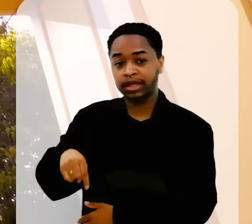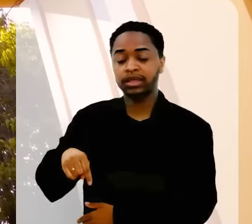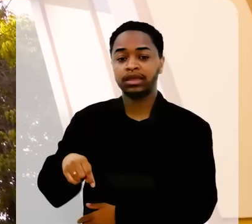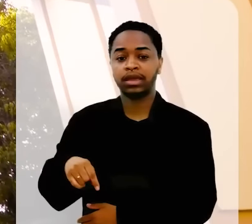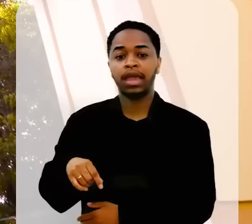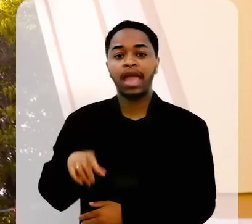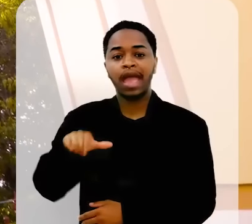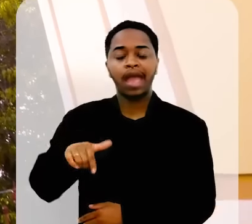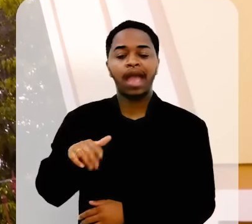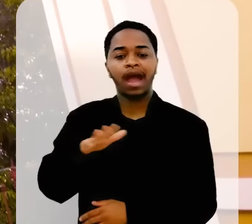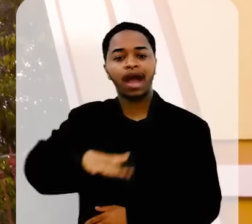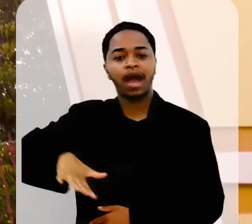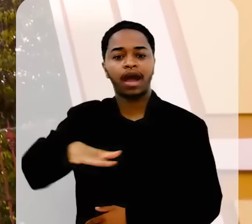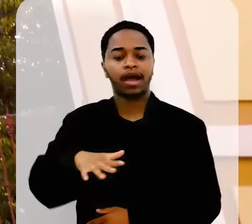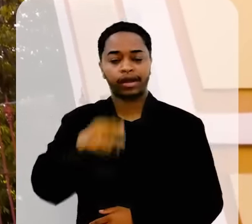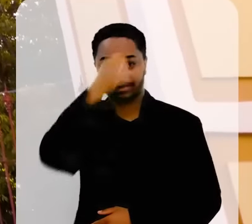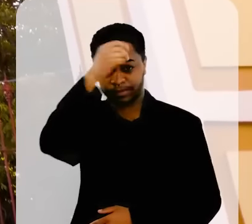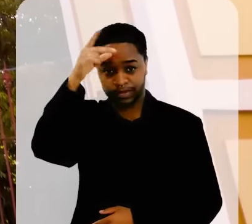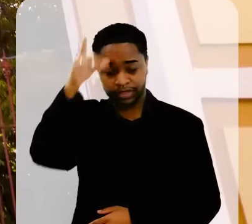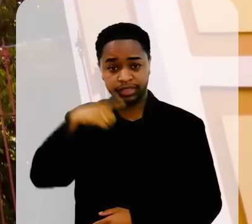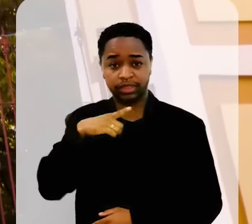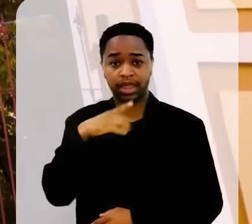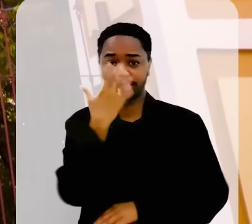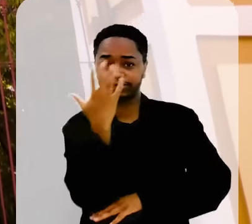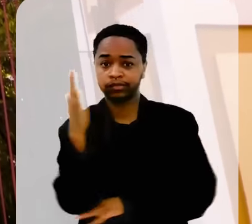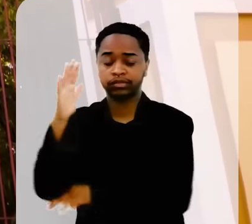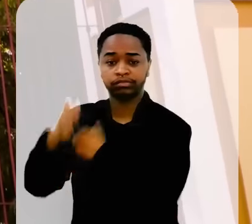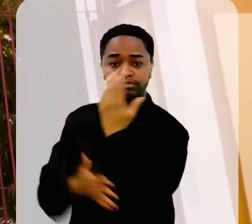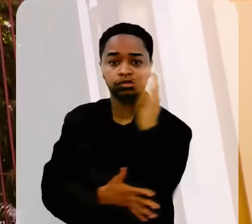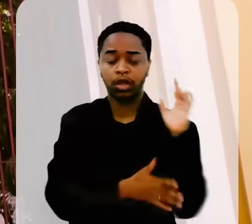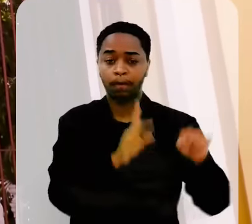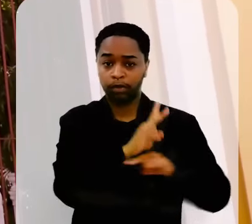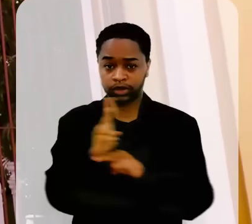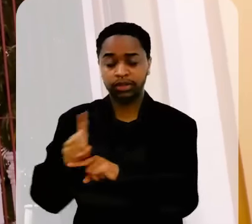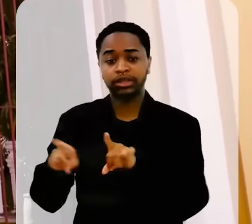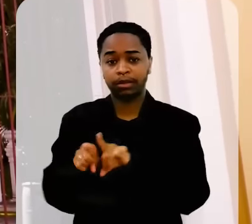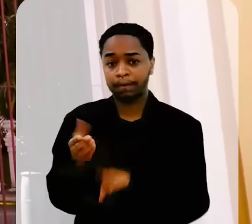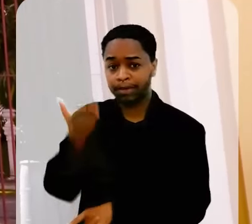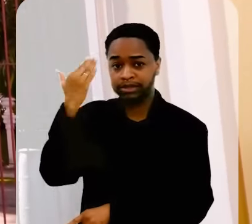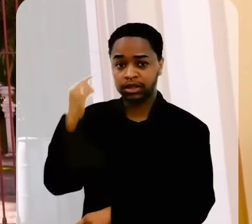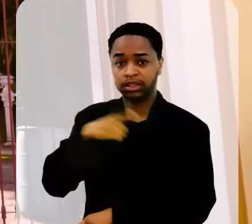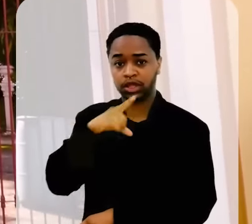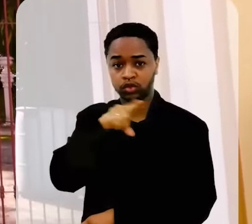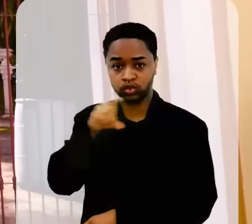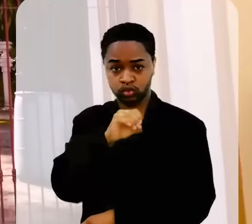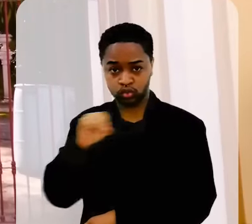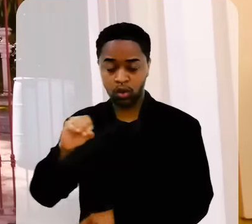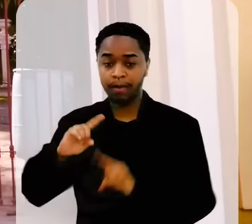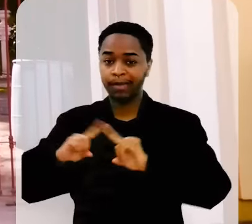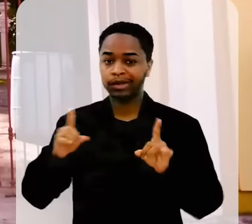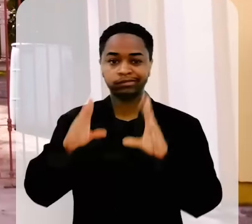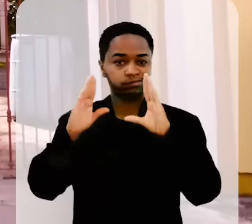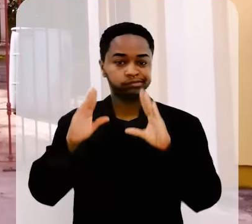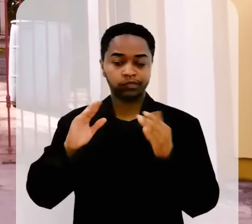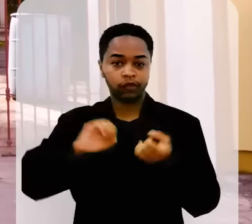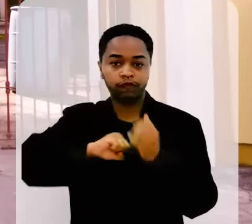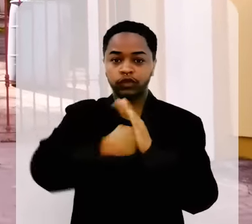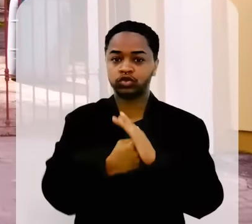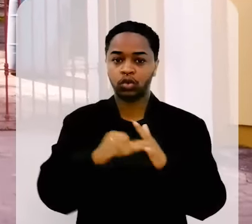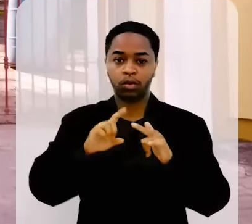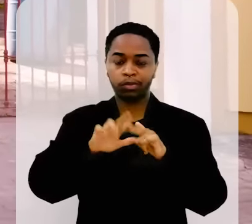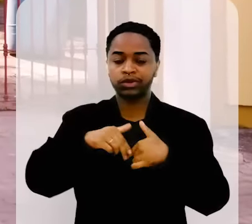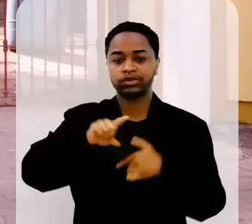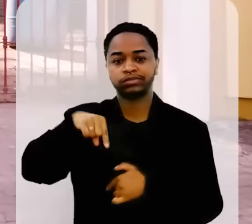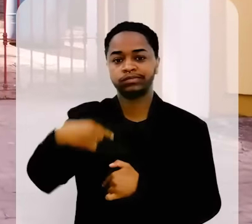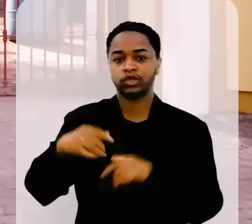Parque Municipal. O local teve a vegetação preservada e aqui funcionava o zoológico de Bom Jardim, que foi desativado depois da